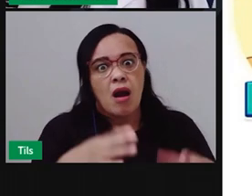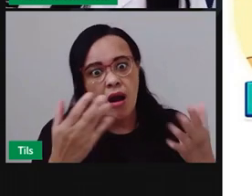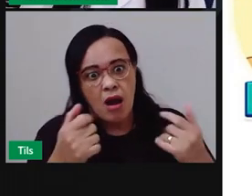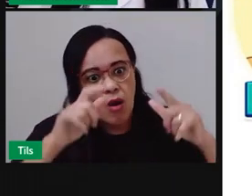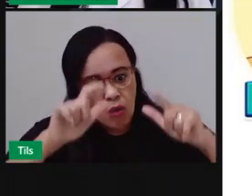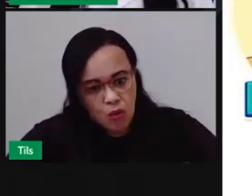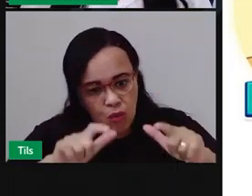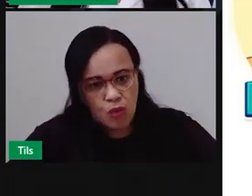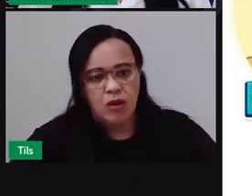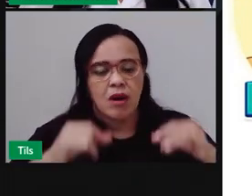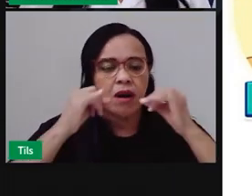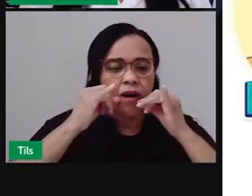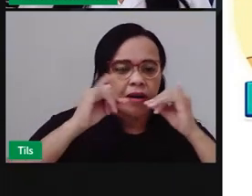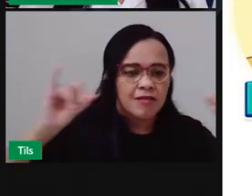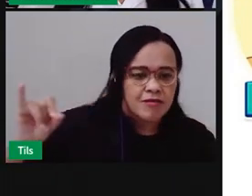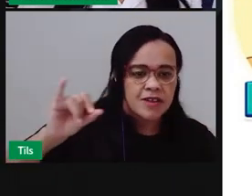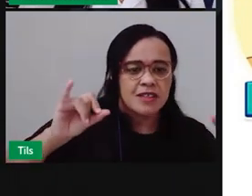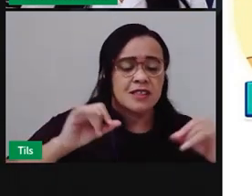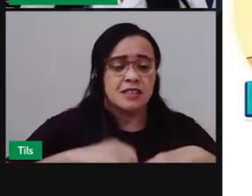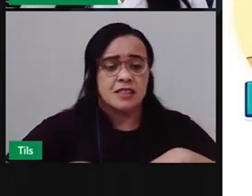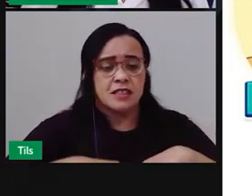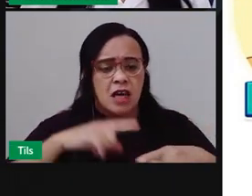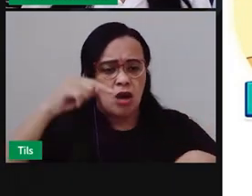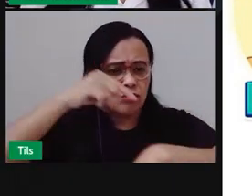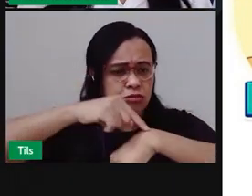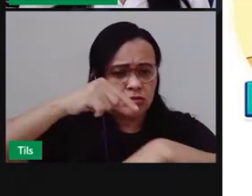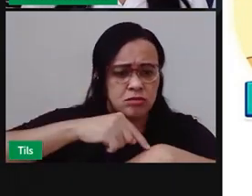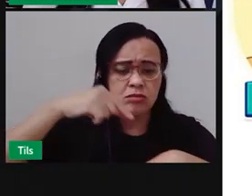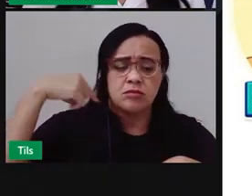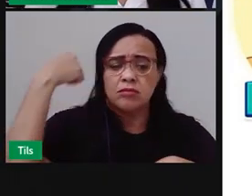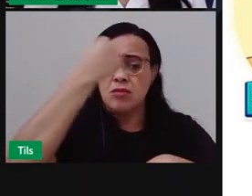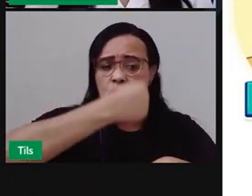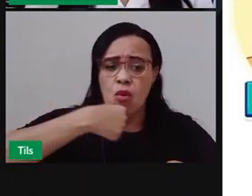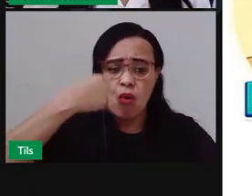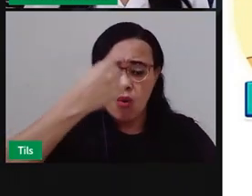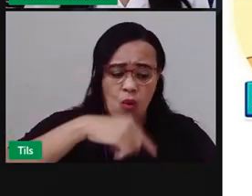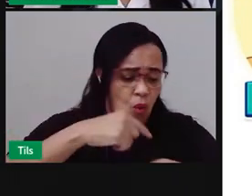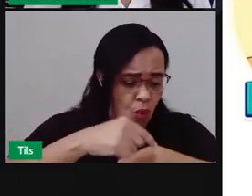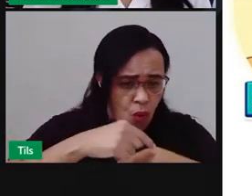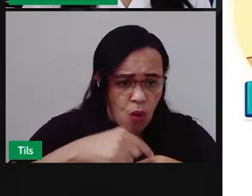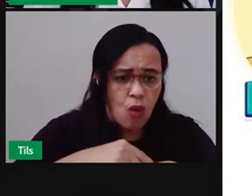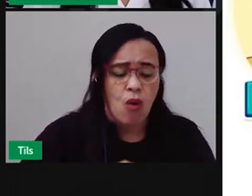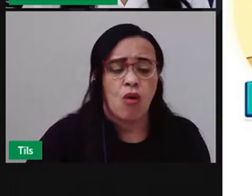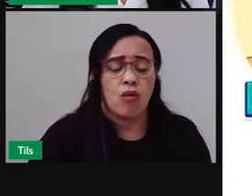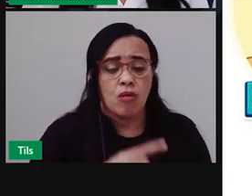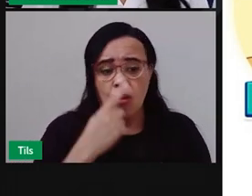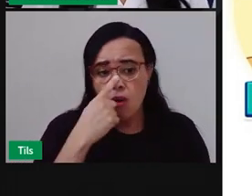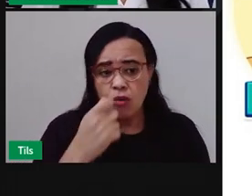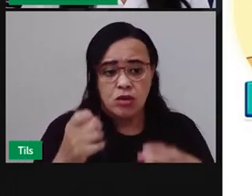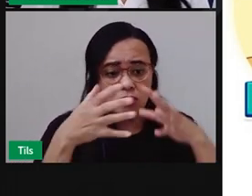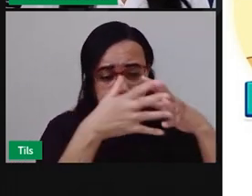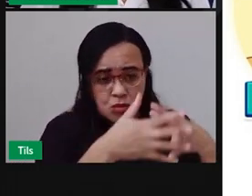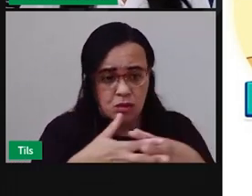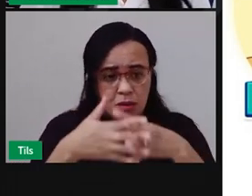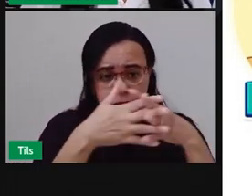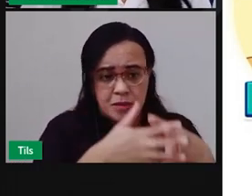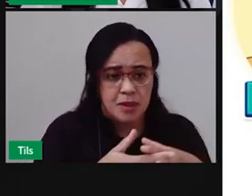onde estão aí as caixas coletoras né aqueles containers pra colocar o lixo